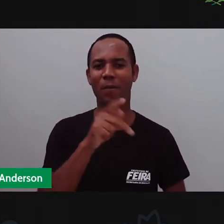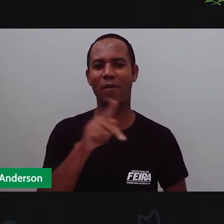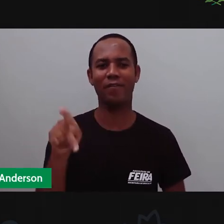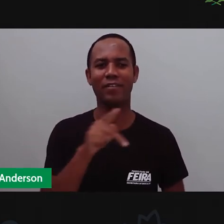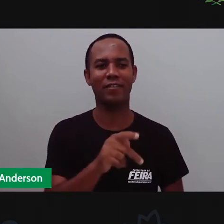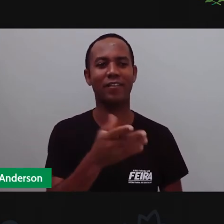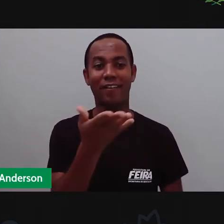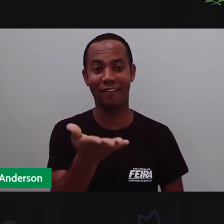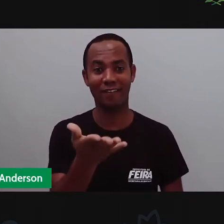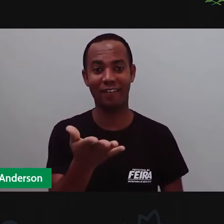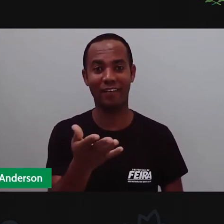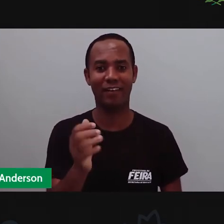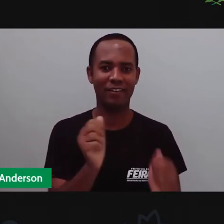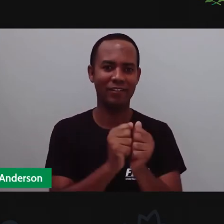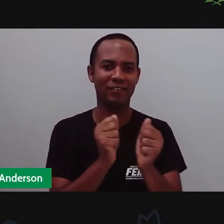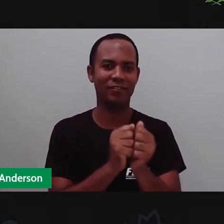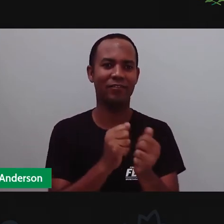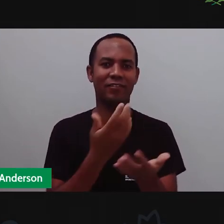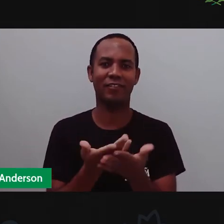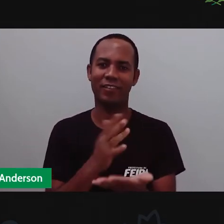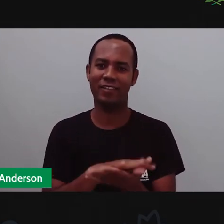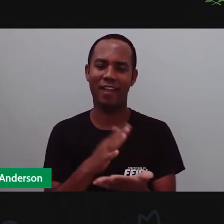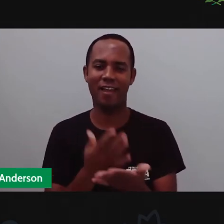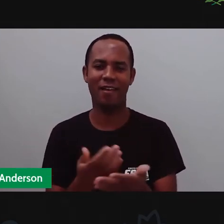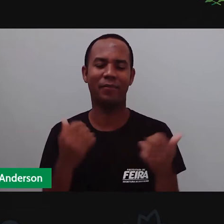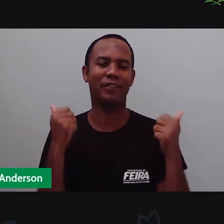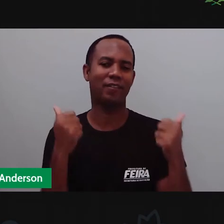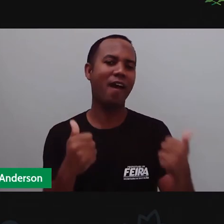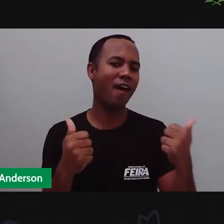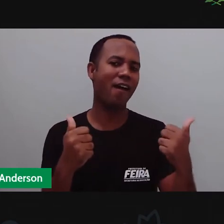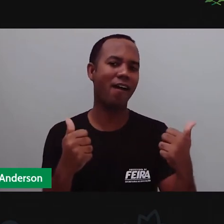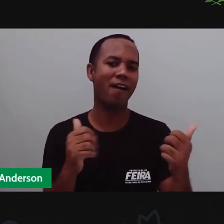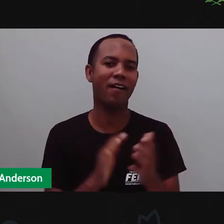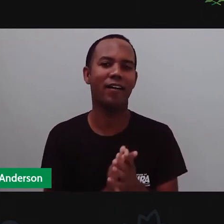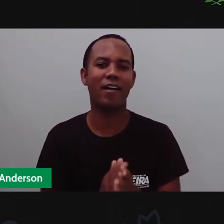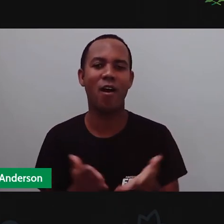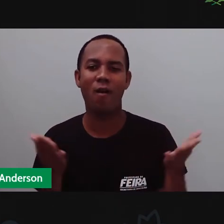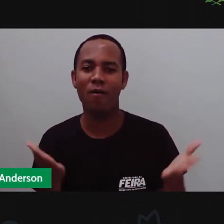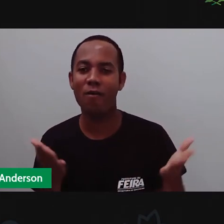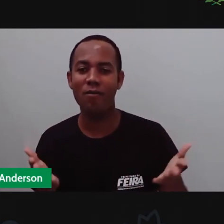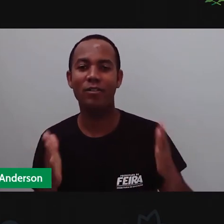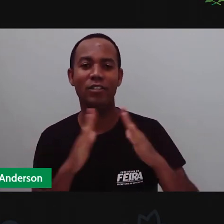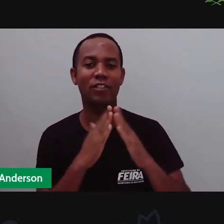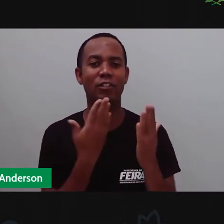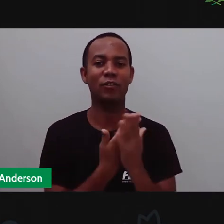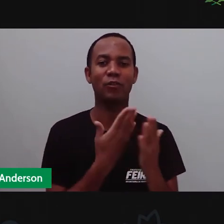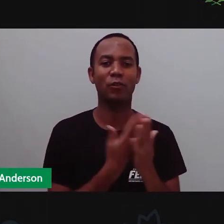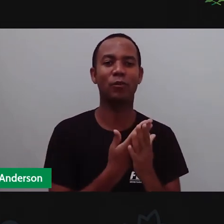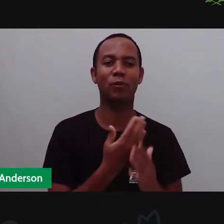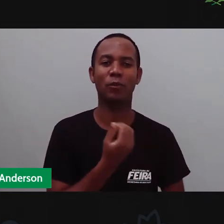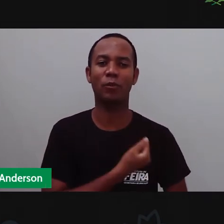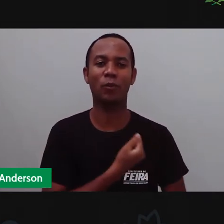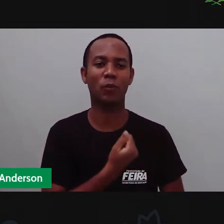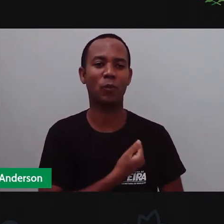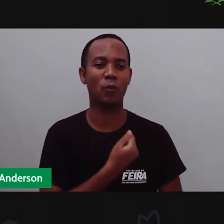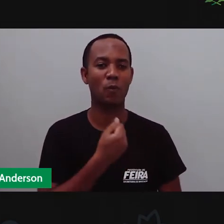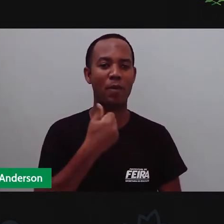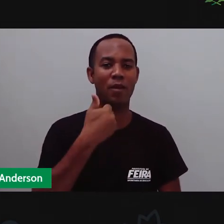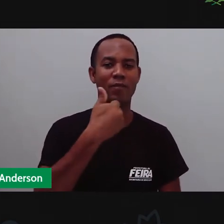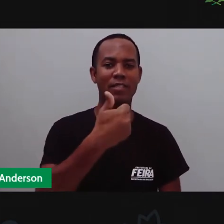-Maria e Anderson pra vocês. Nossa aula de número 102.